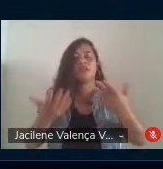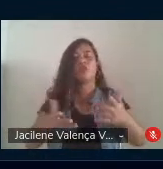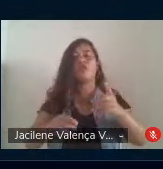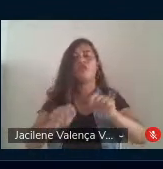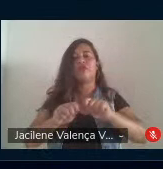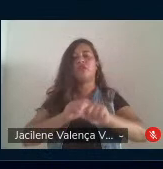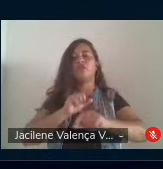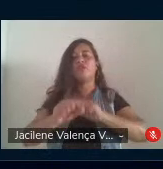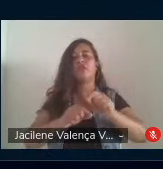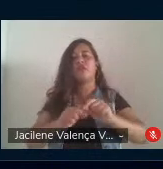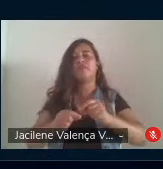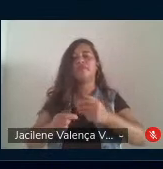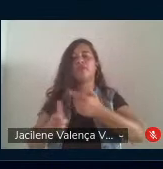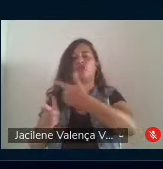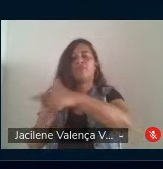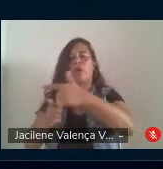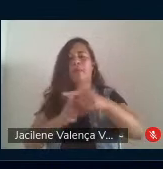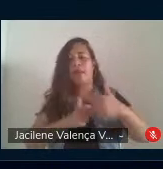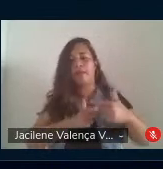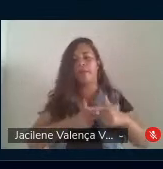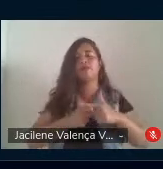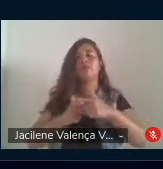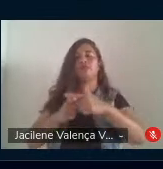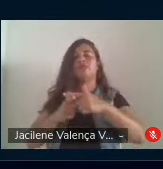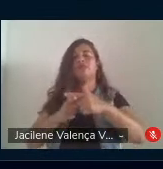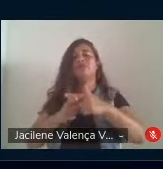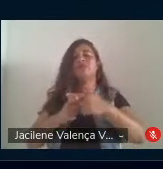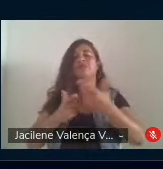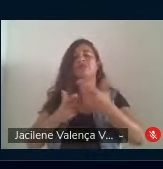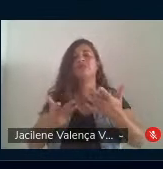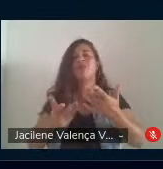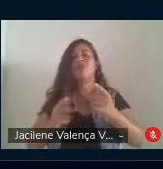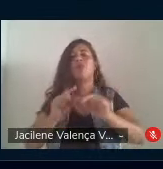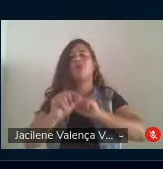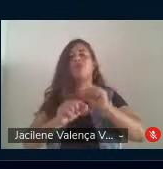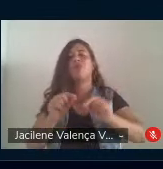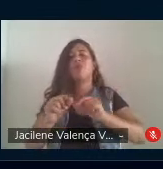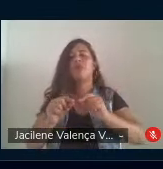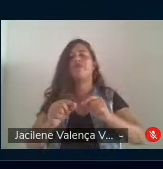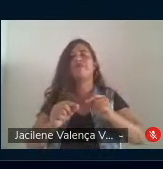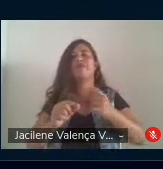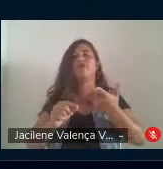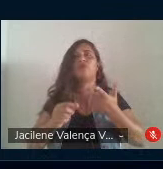as problematizações apontadas às situações de limites,